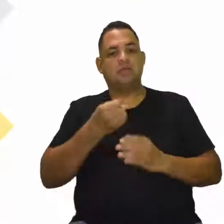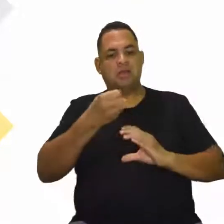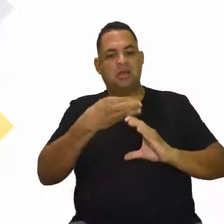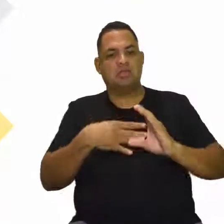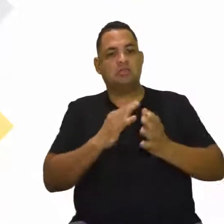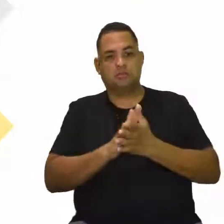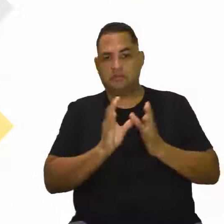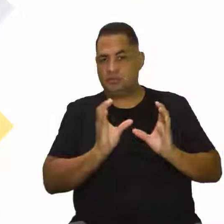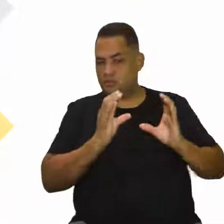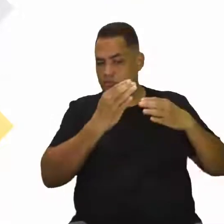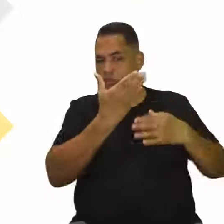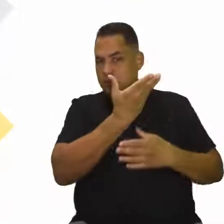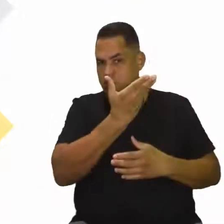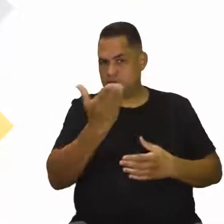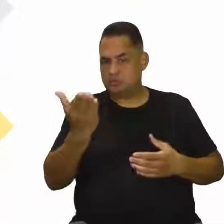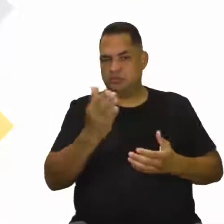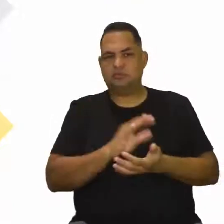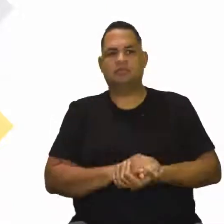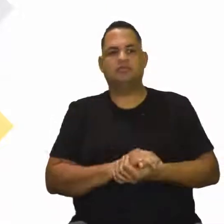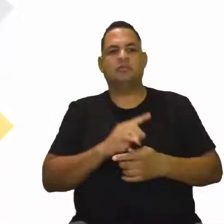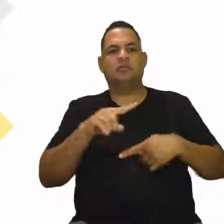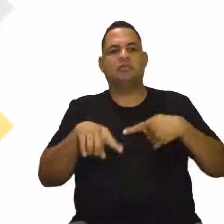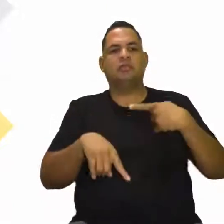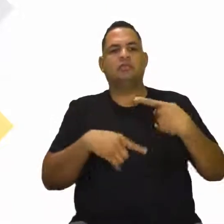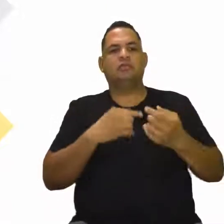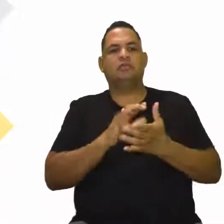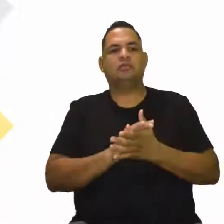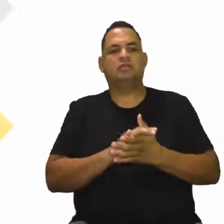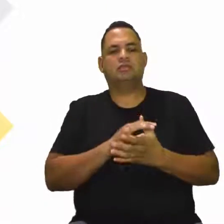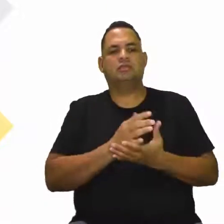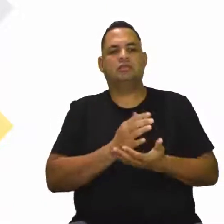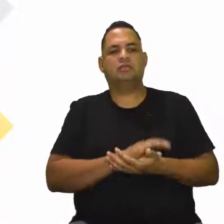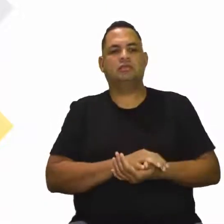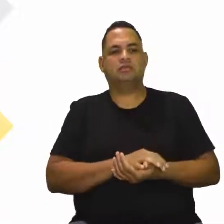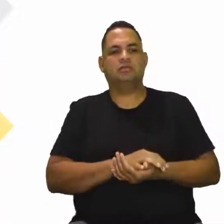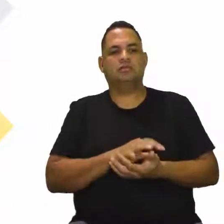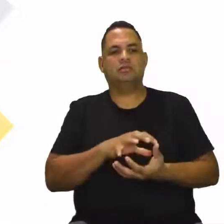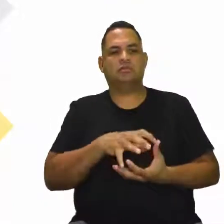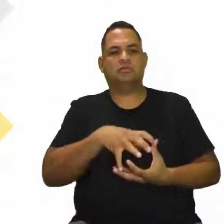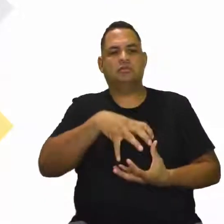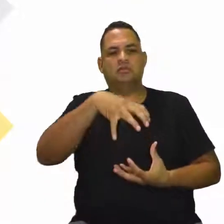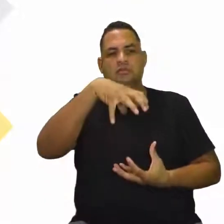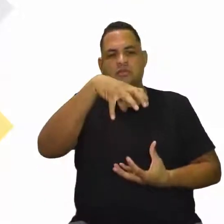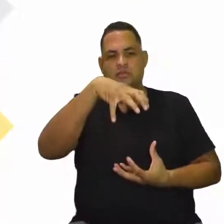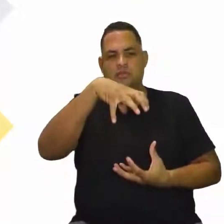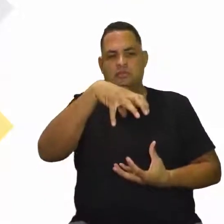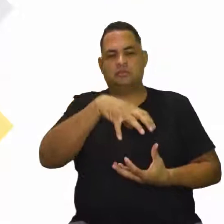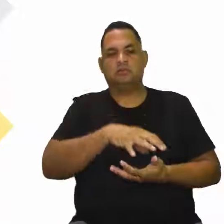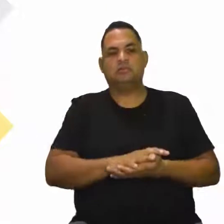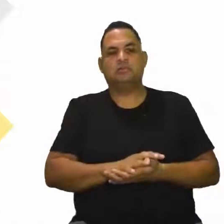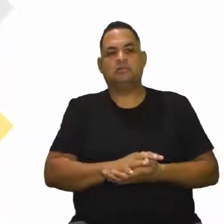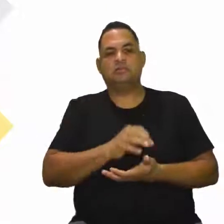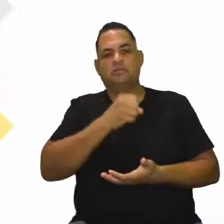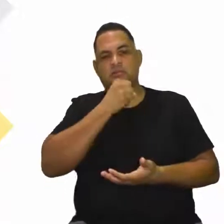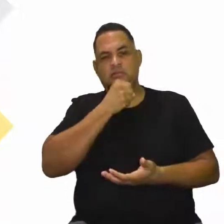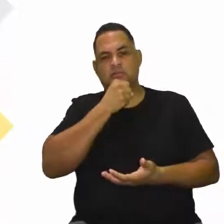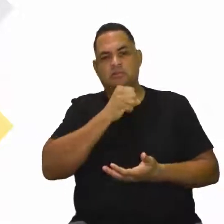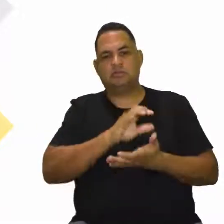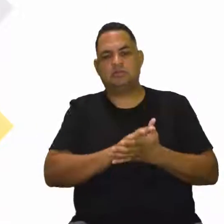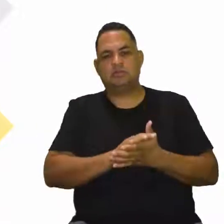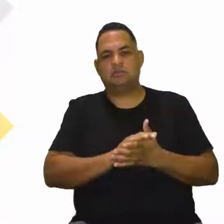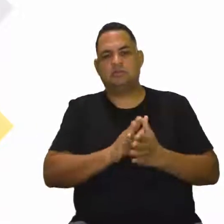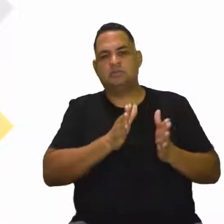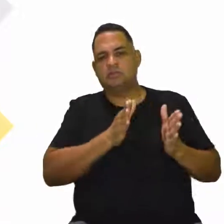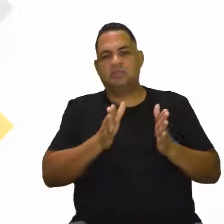marcante desse grupo. Depois, nós temos os jovens velhos, entre aspas, né, gente? Que estão na faixa